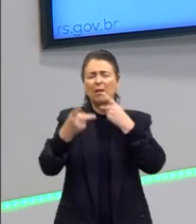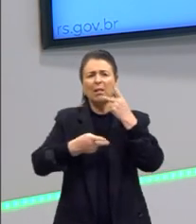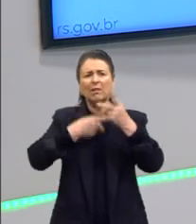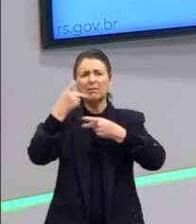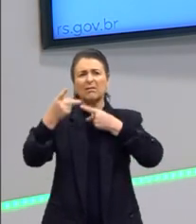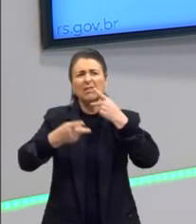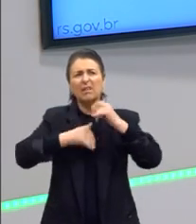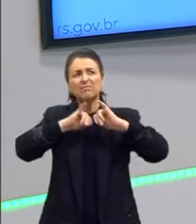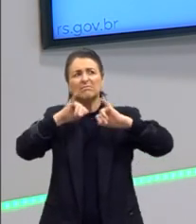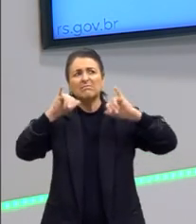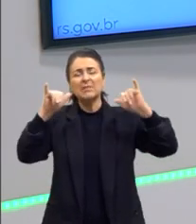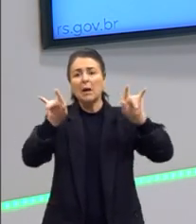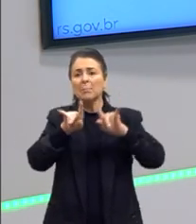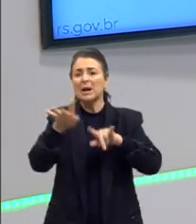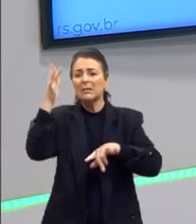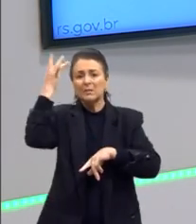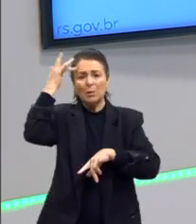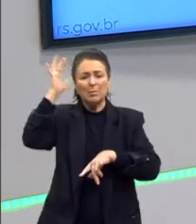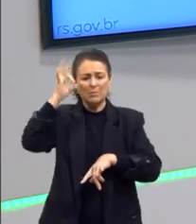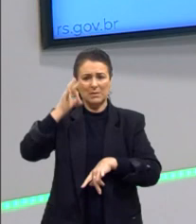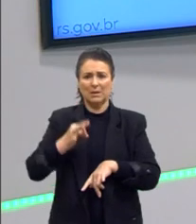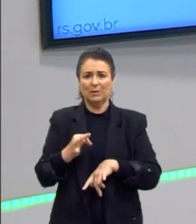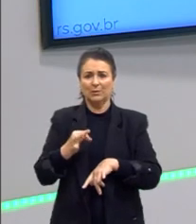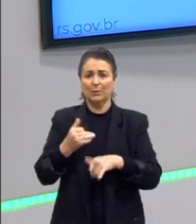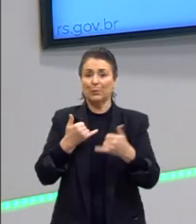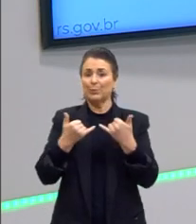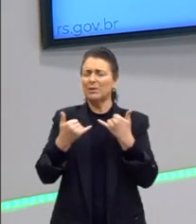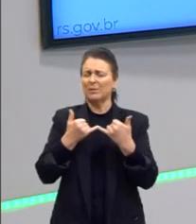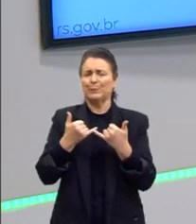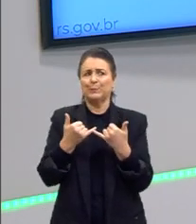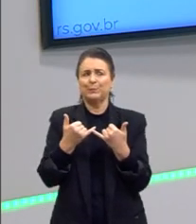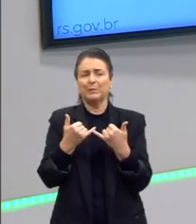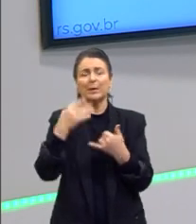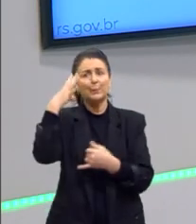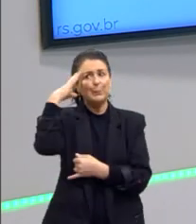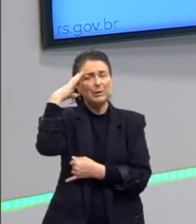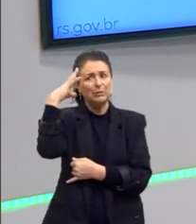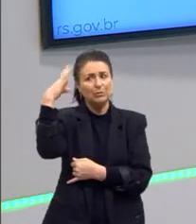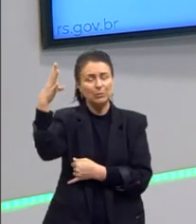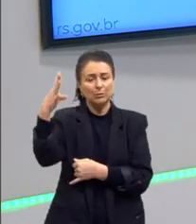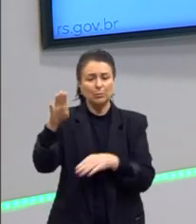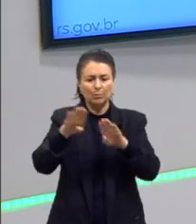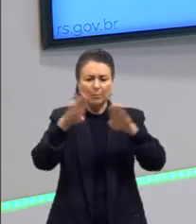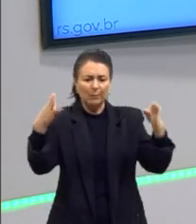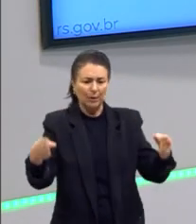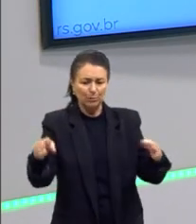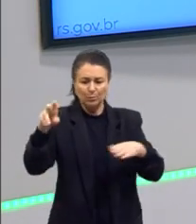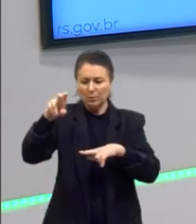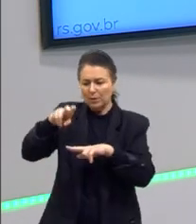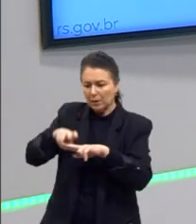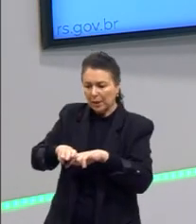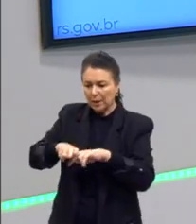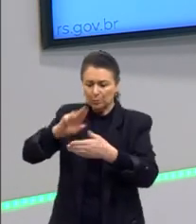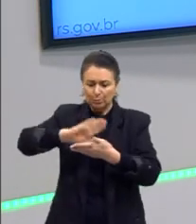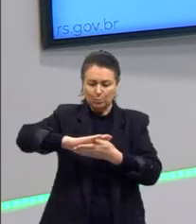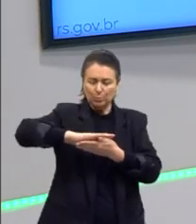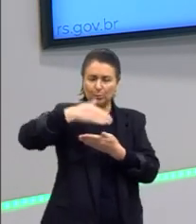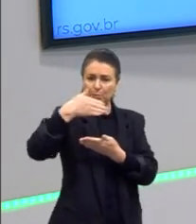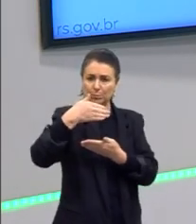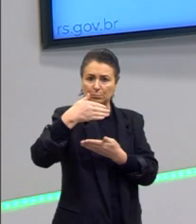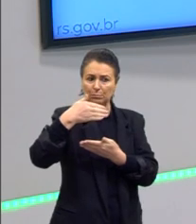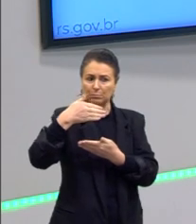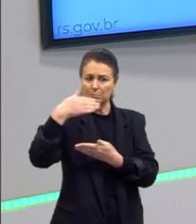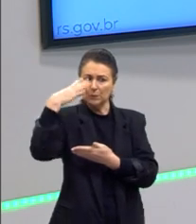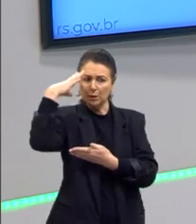não podemos afirmar com certeza. Então, por exemplo, imagine uma mesa, uma cadeira, um notebook. A gente